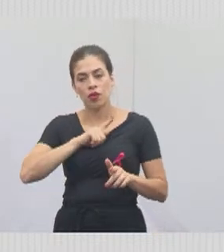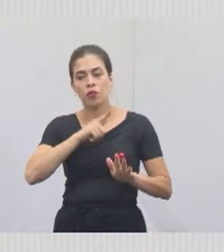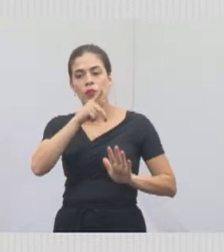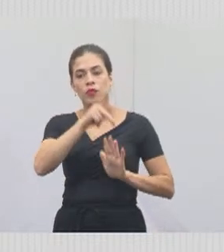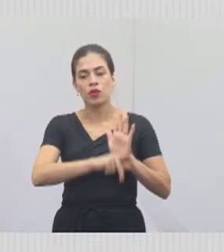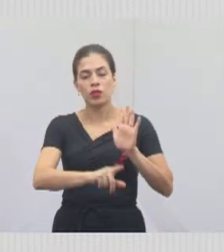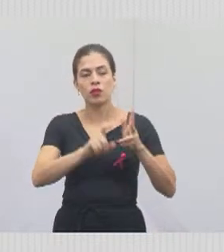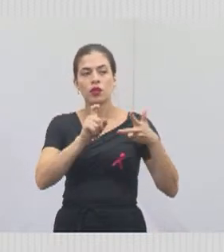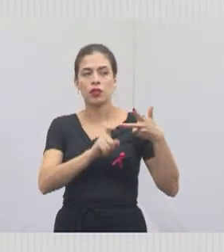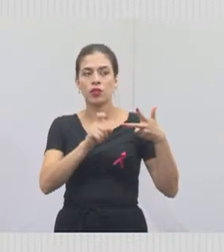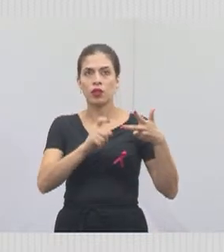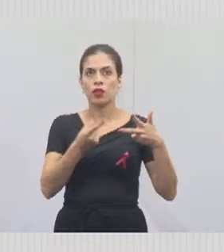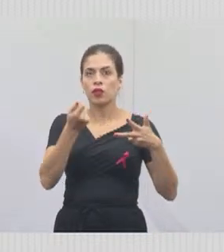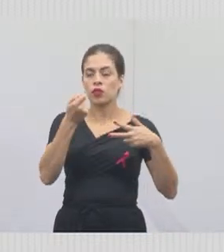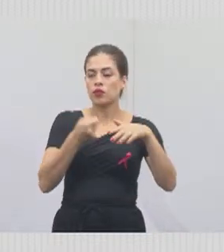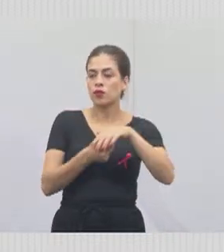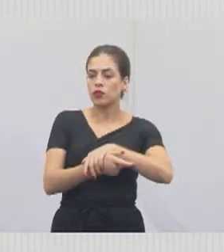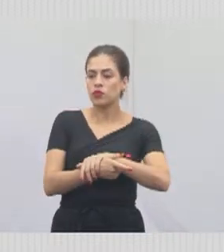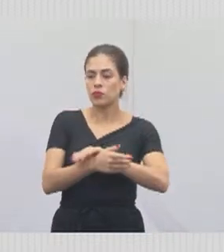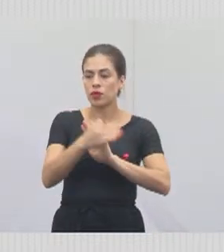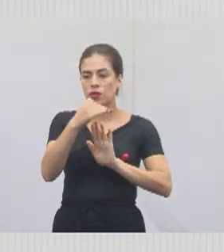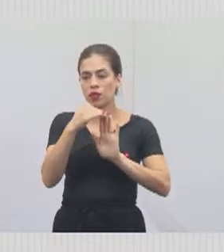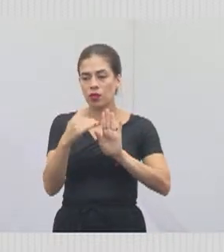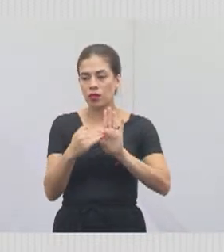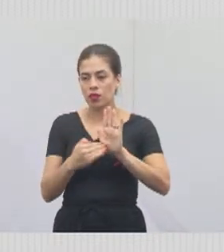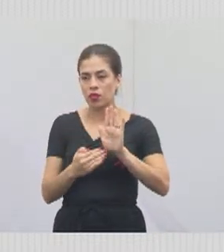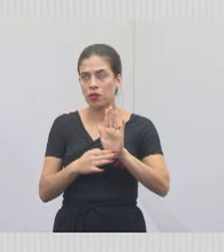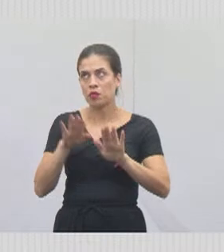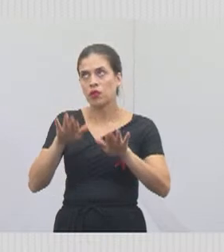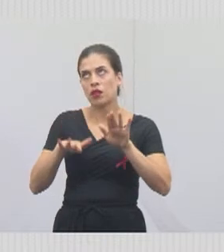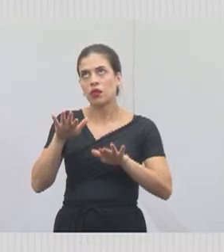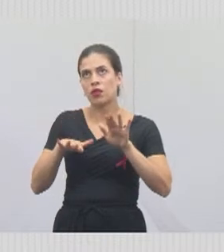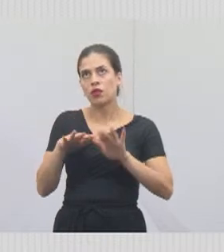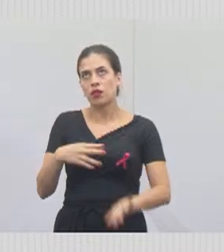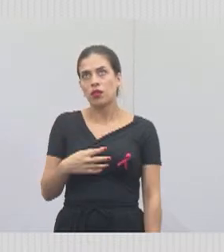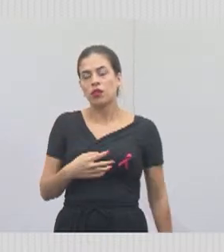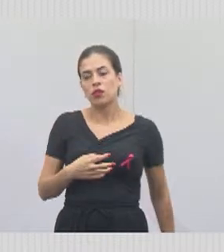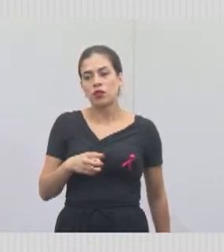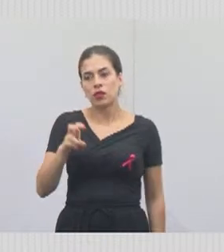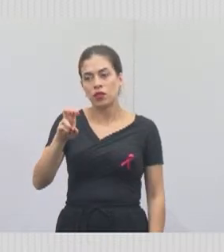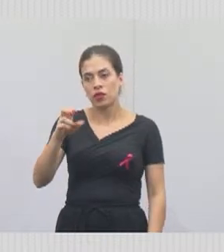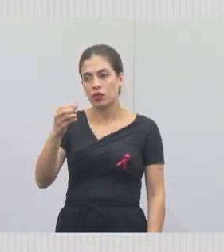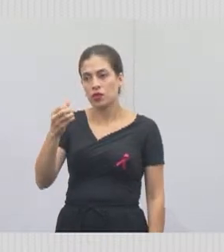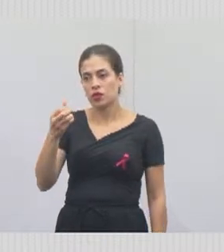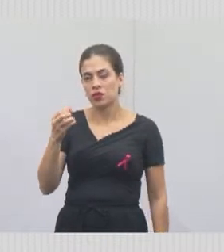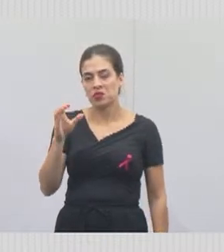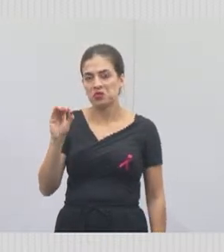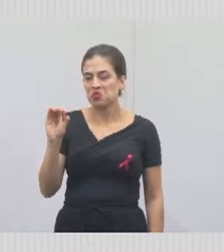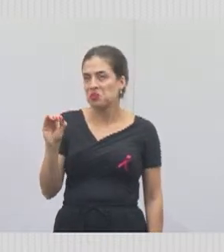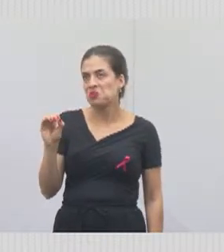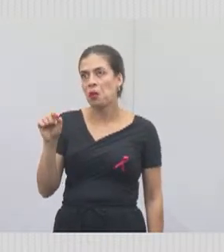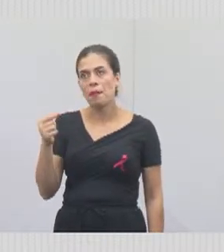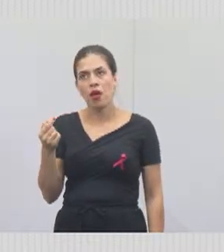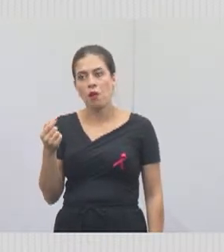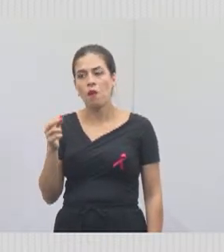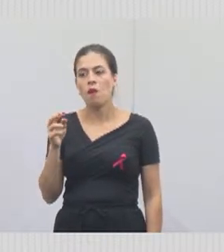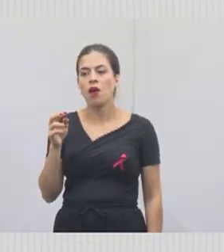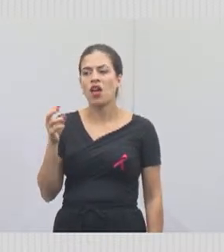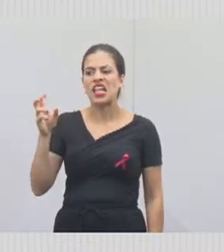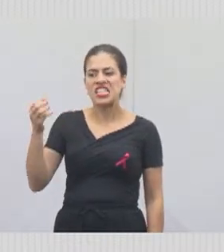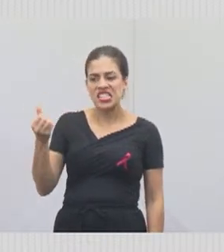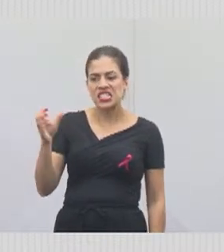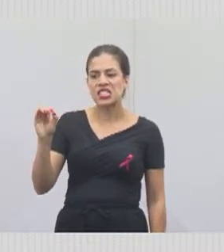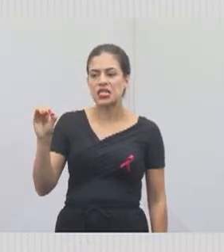Será um investimento na ordem de mais ou menos 500, 600 mil reais para poder fazer